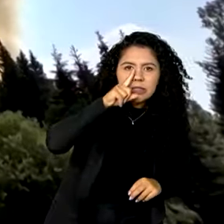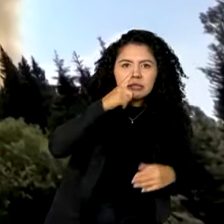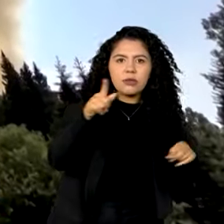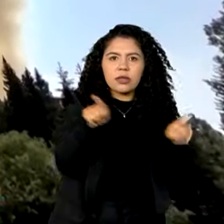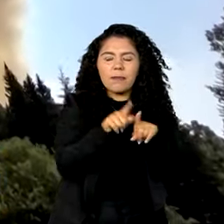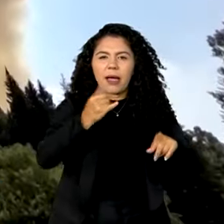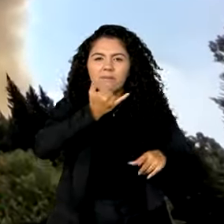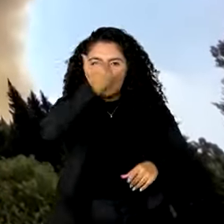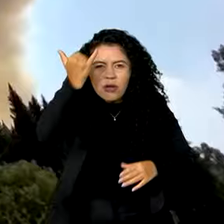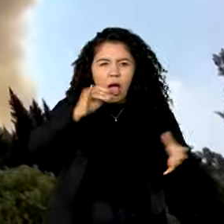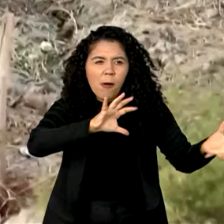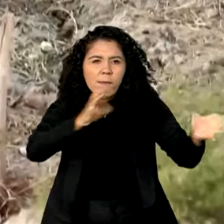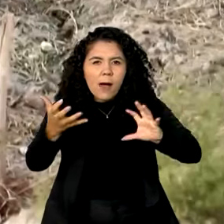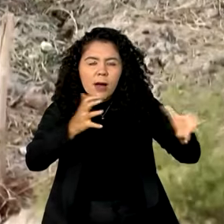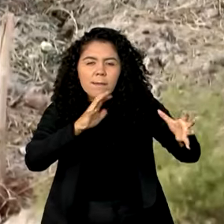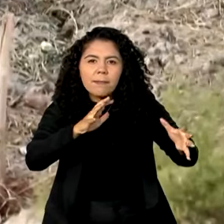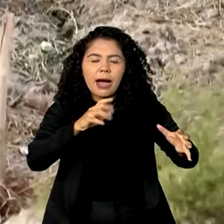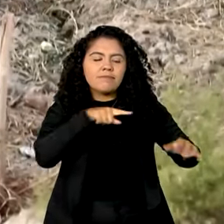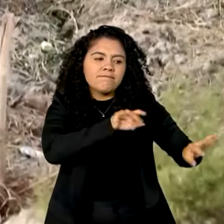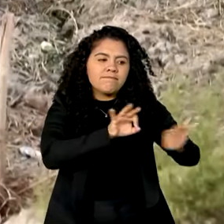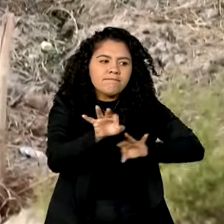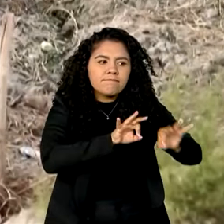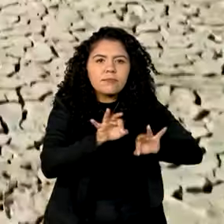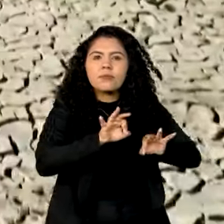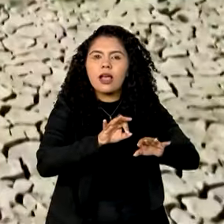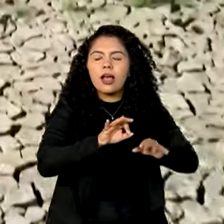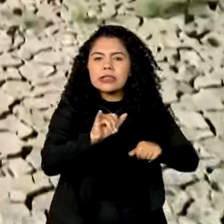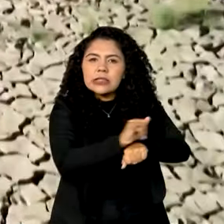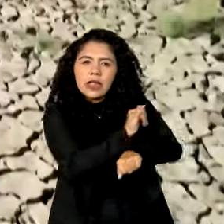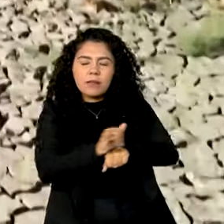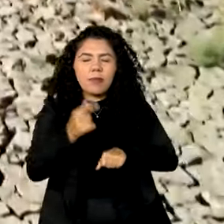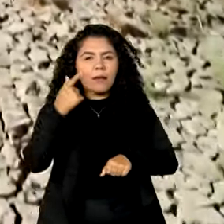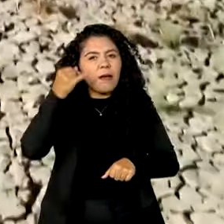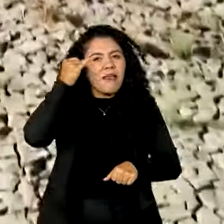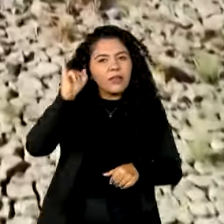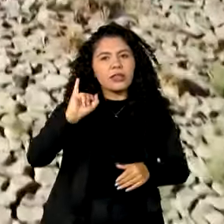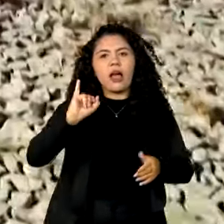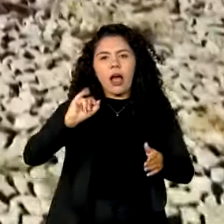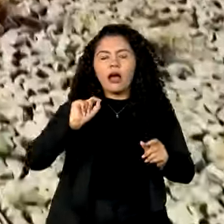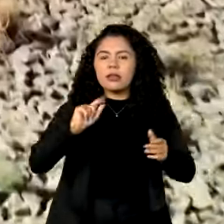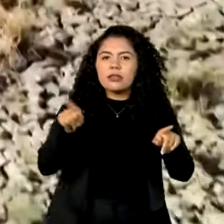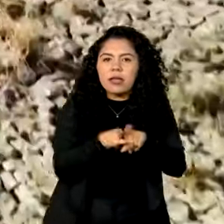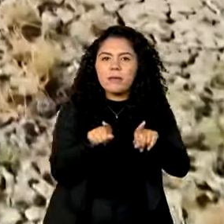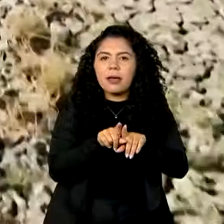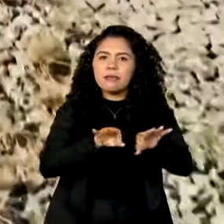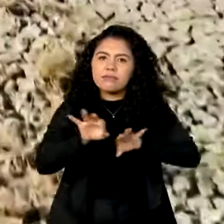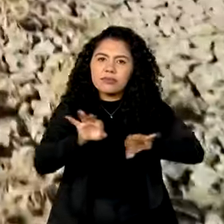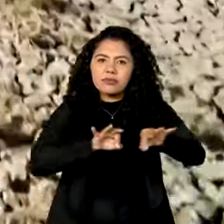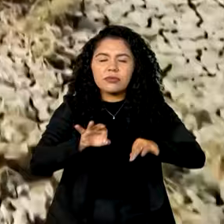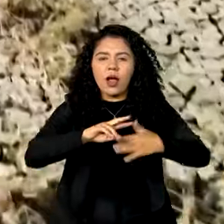necessidade de estratégias para prevenir as consequências das mudanças e o clima.